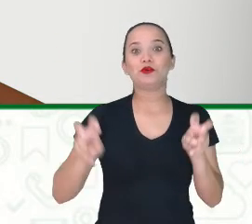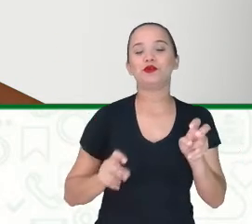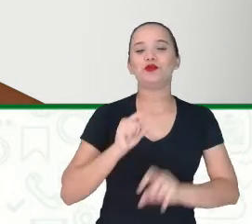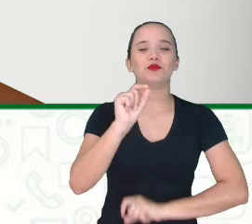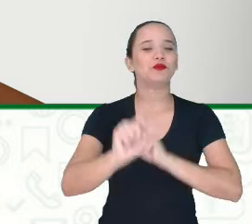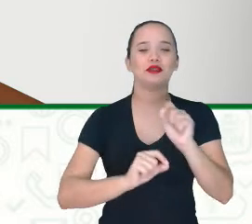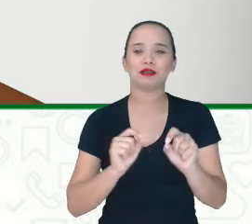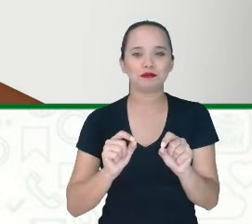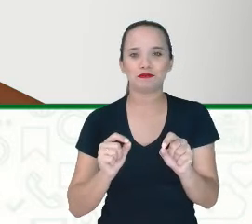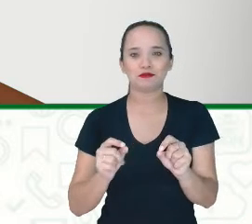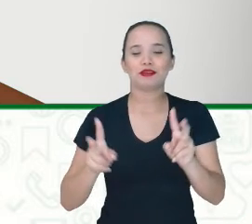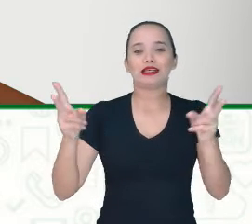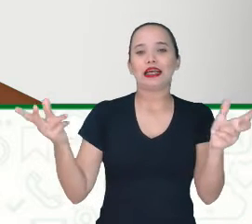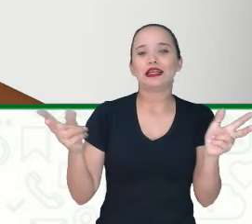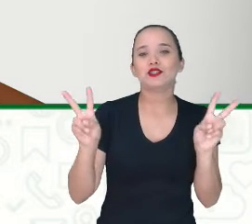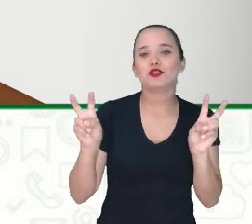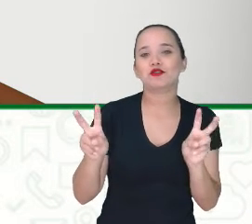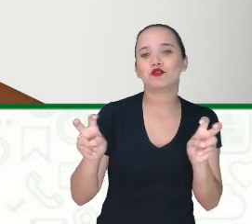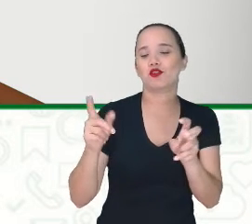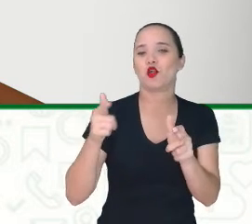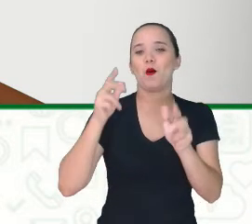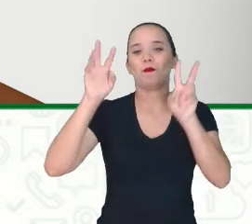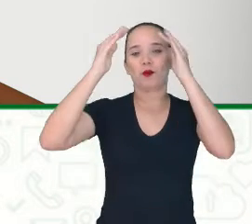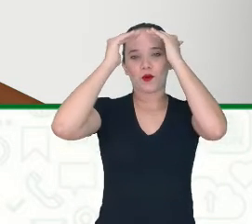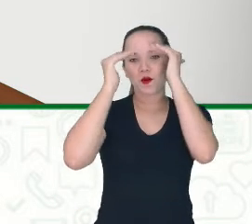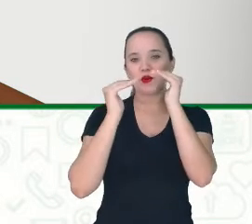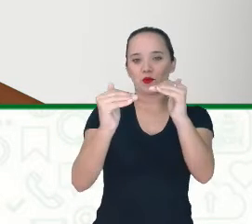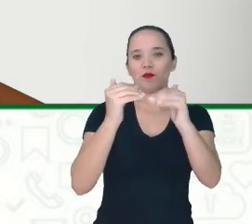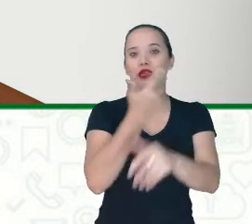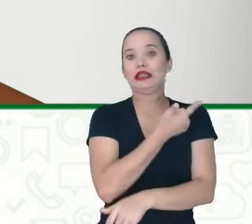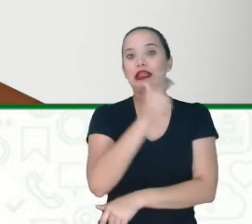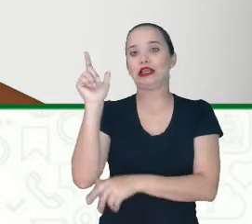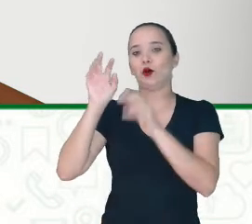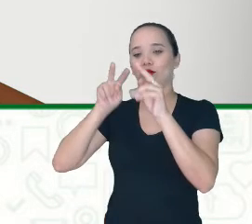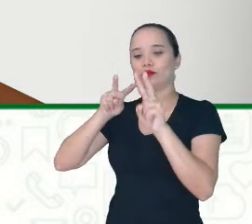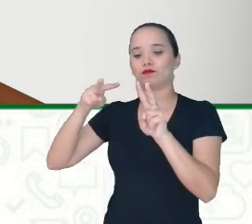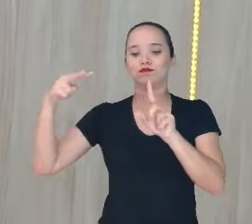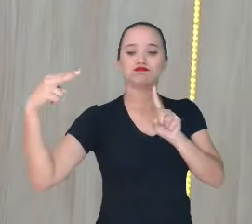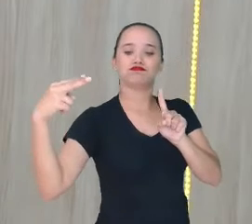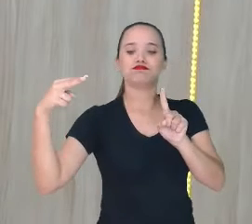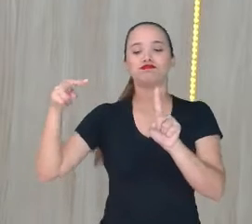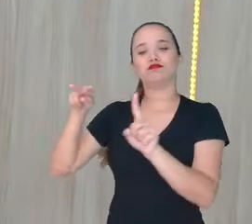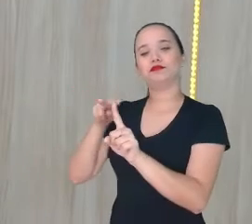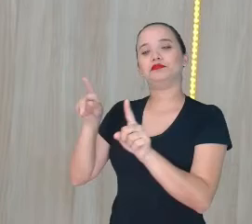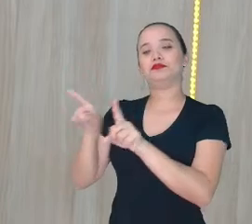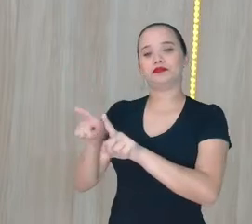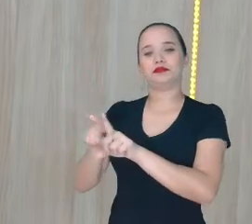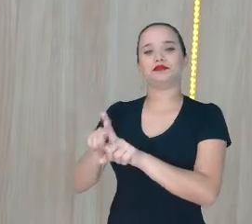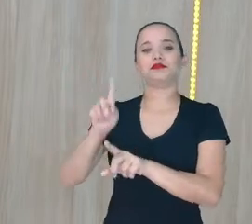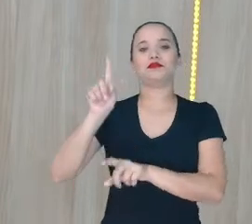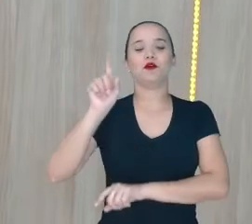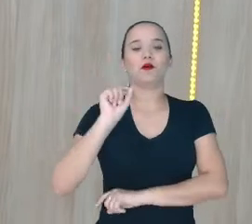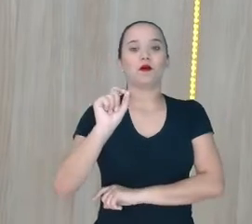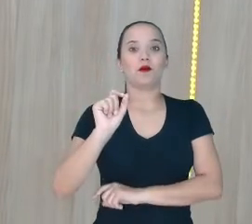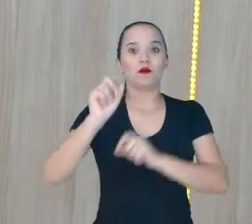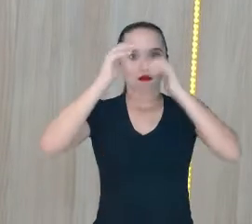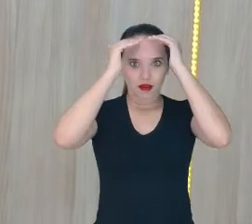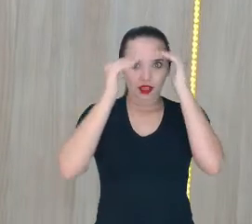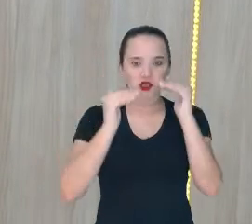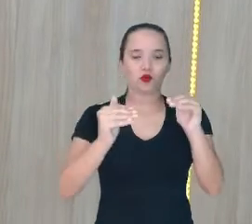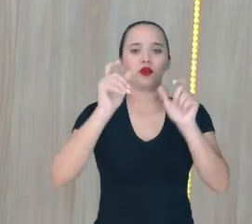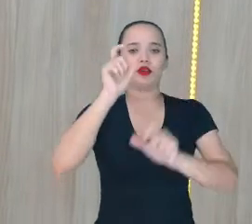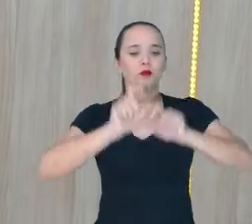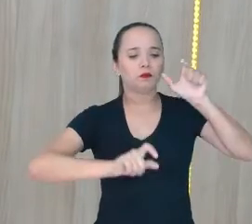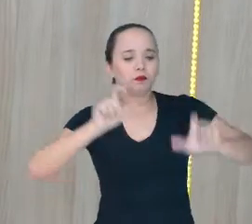Do respeito Em outras perspectivas Em outras Professora Respeitar Os seres humanos